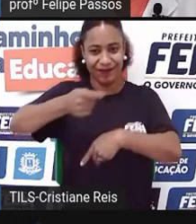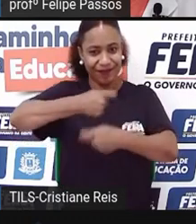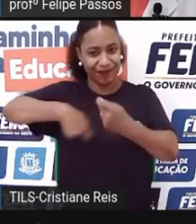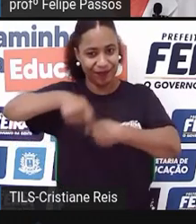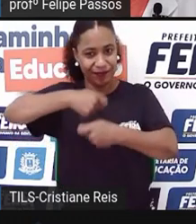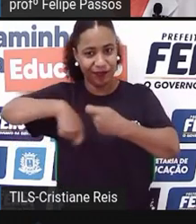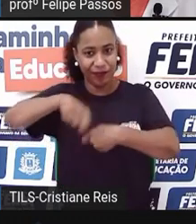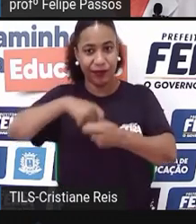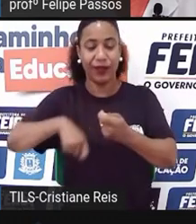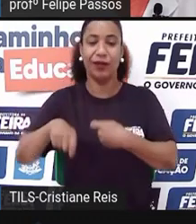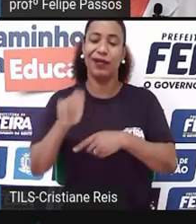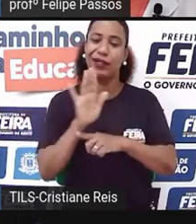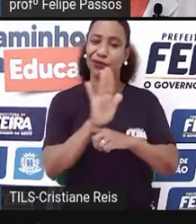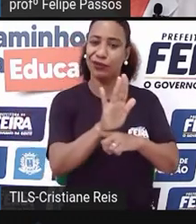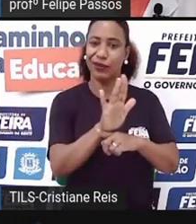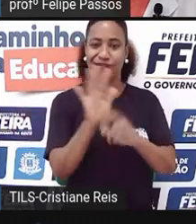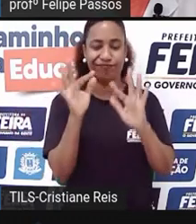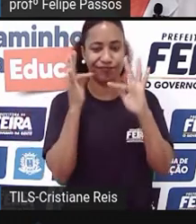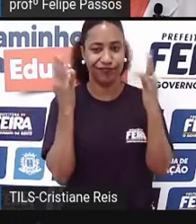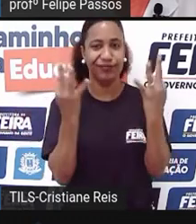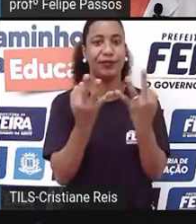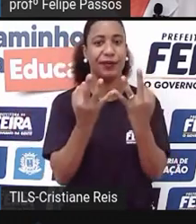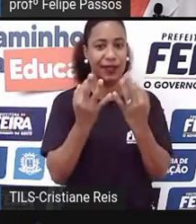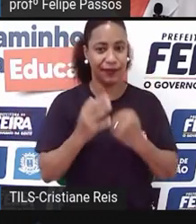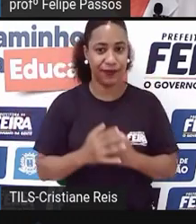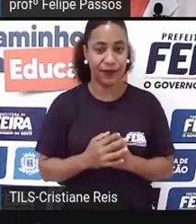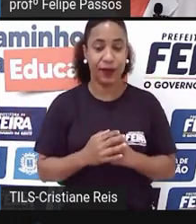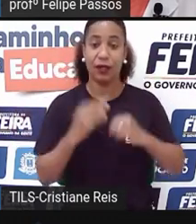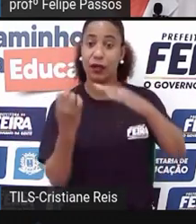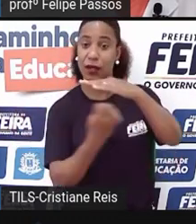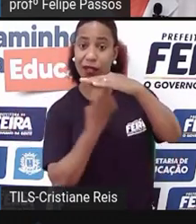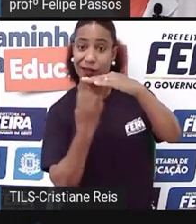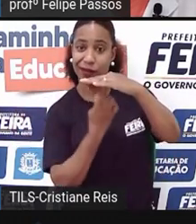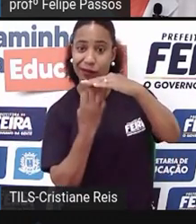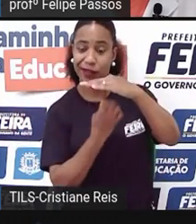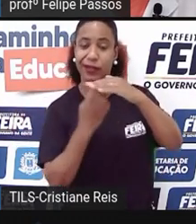das suas famílias. Então, o número de empresas aumentou,